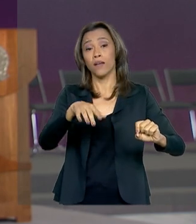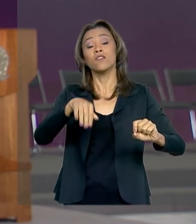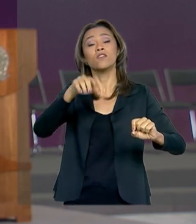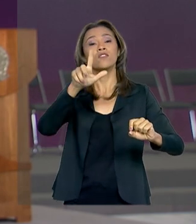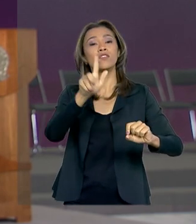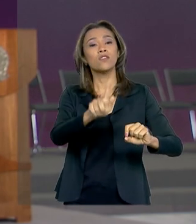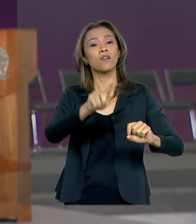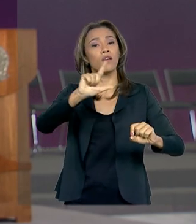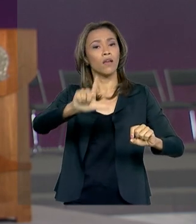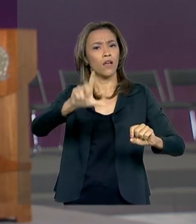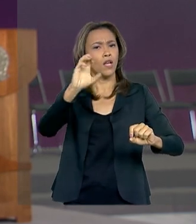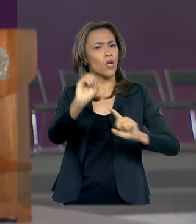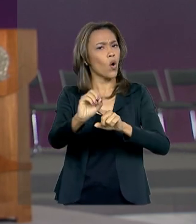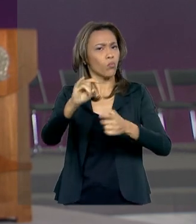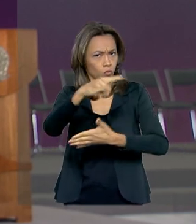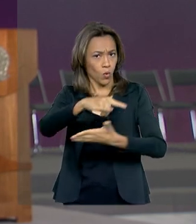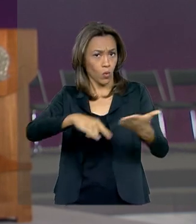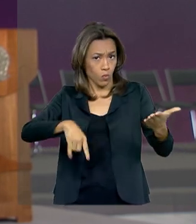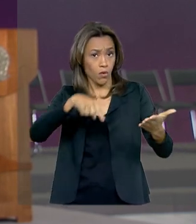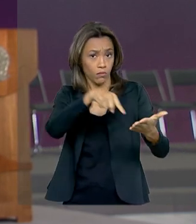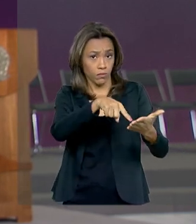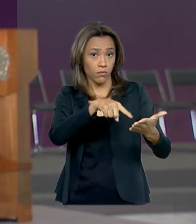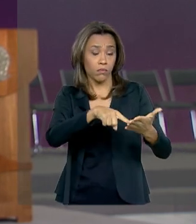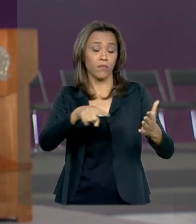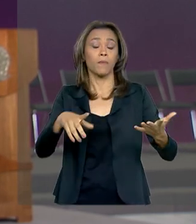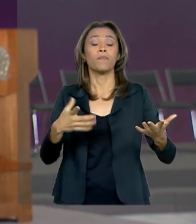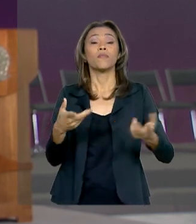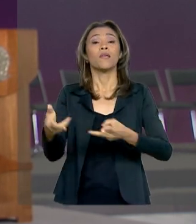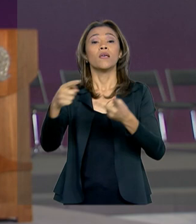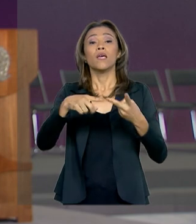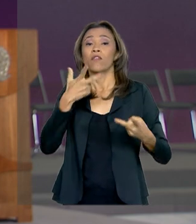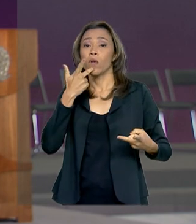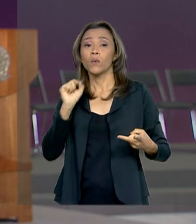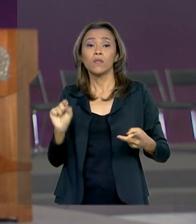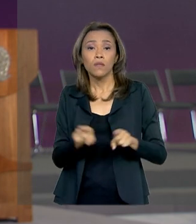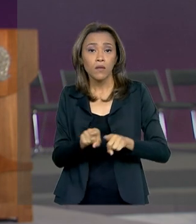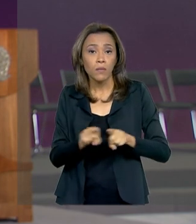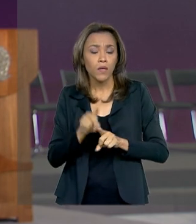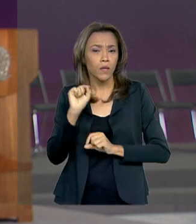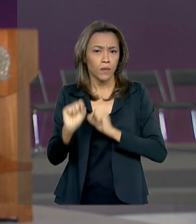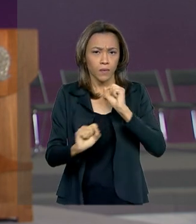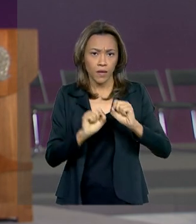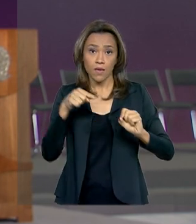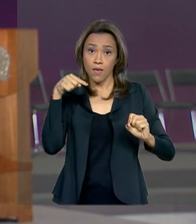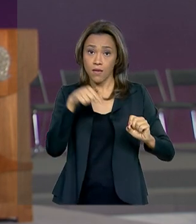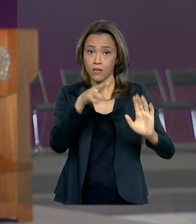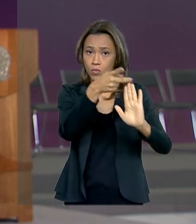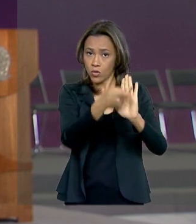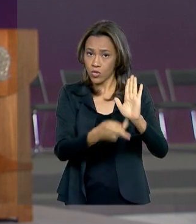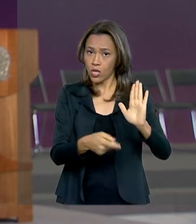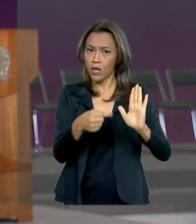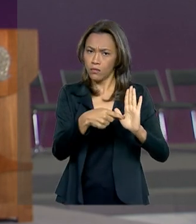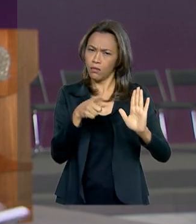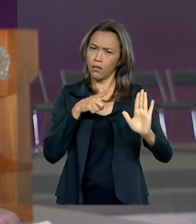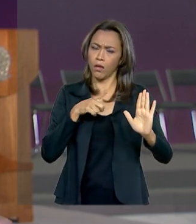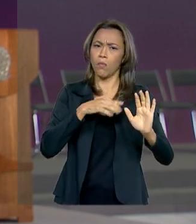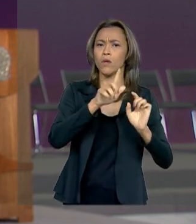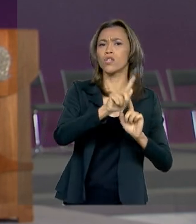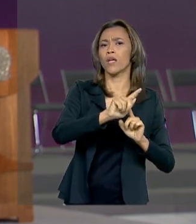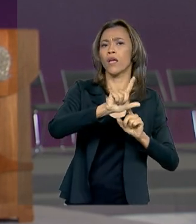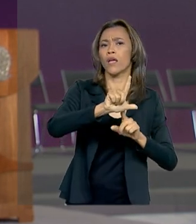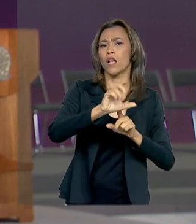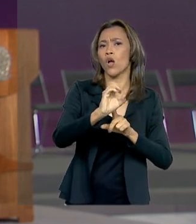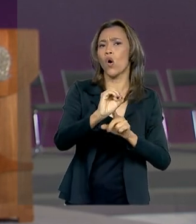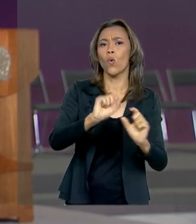as chamadas GLO. Bolsonaro disse ainda que deve estabelecer esse projeto uma GLO do campo,